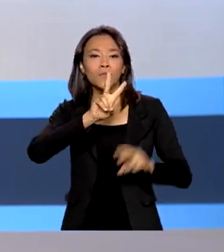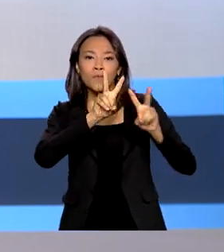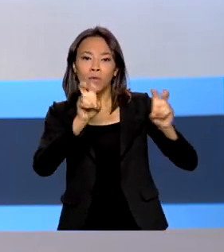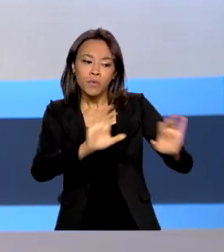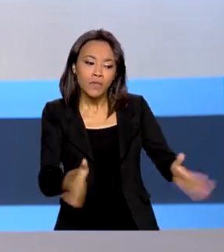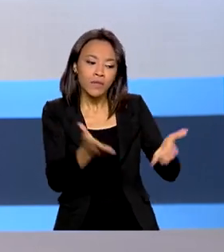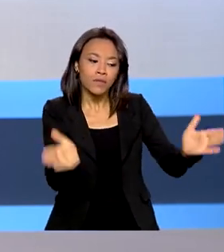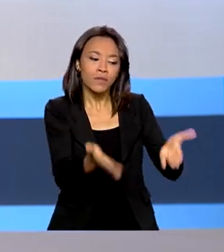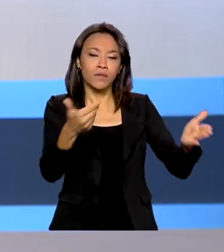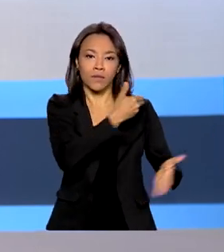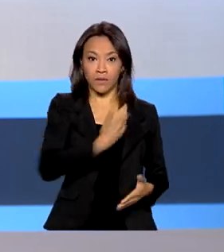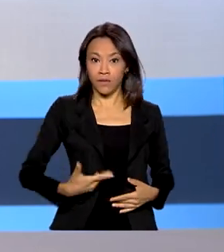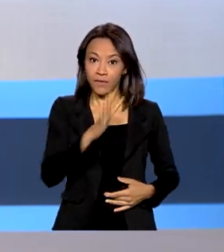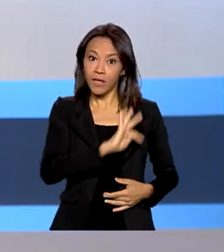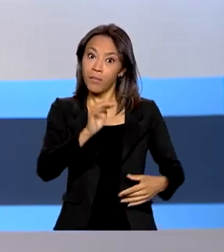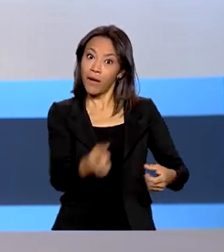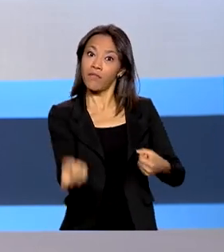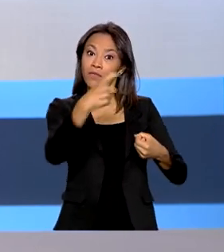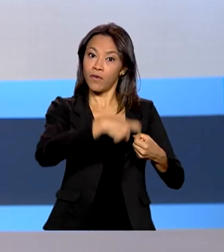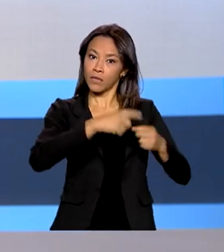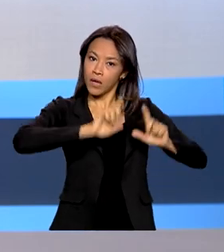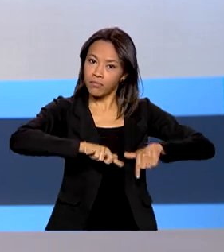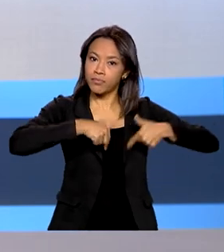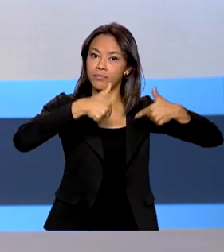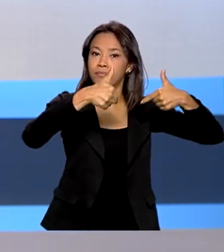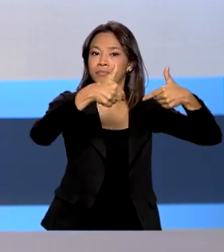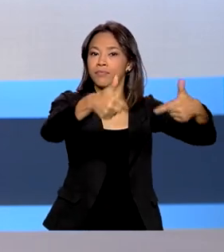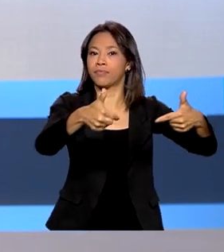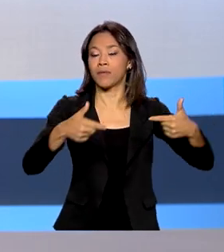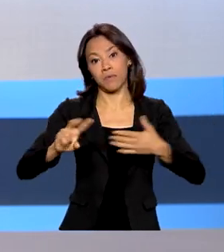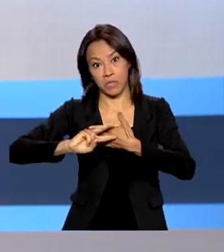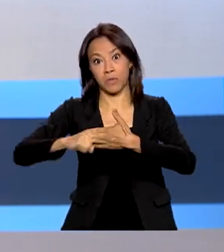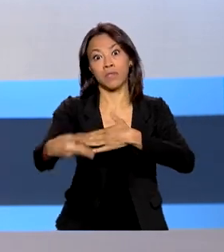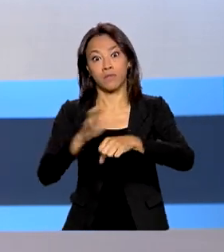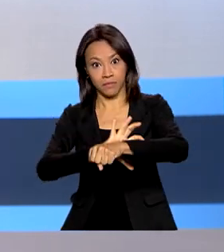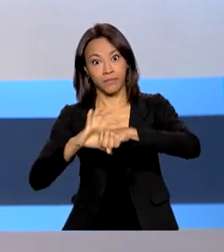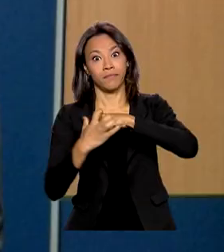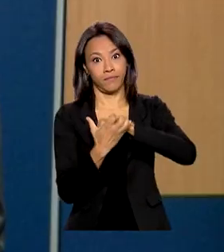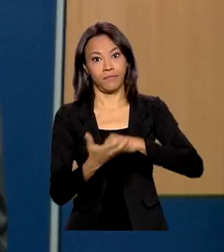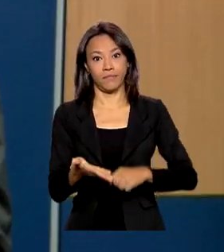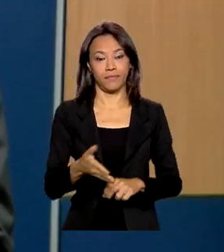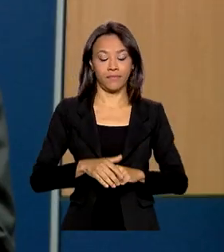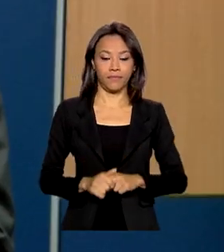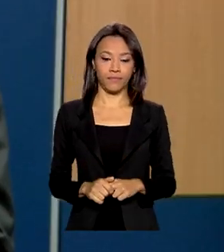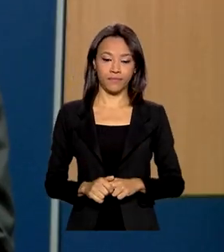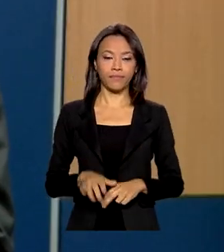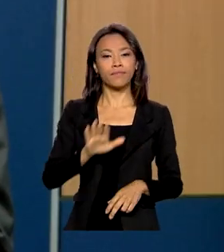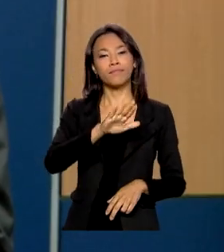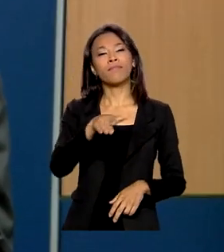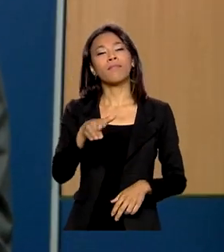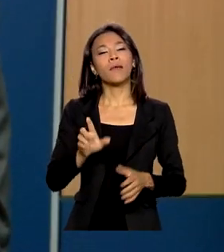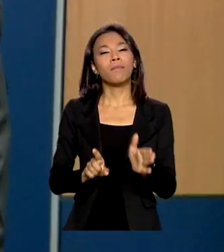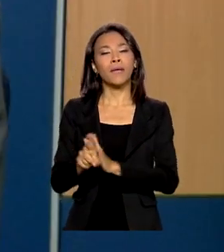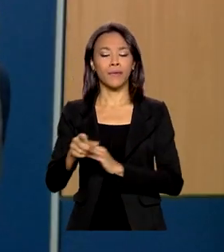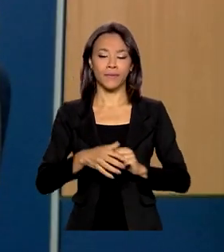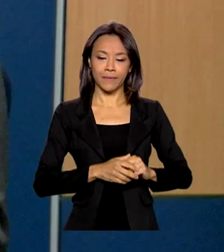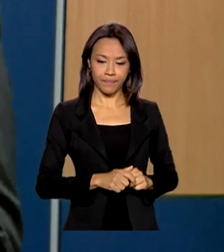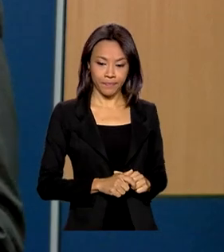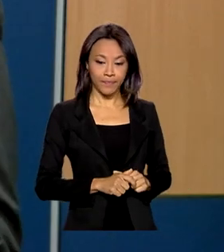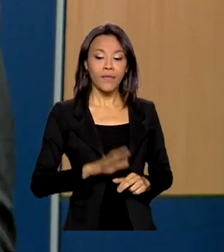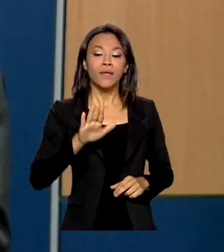setor retomar as atividades após a crise gerada pela pandemia. Ministro, vamos relembrar as